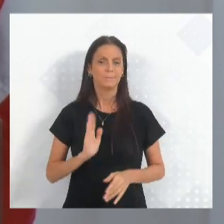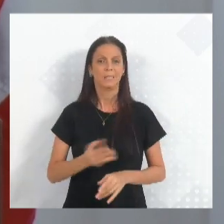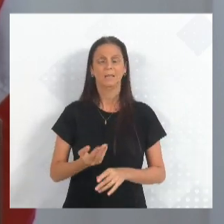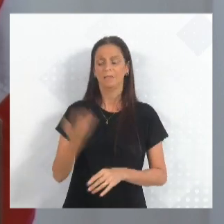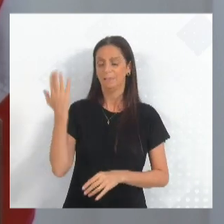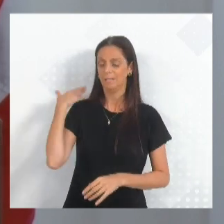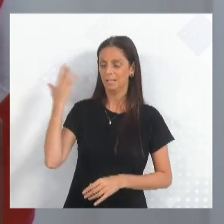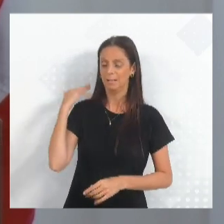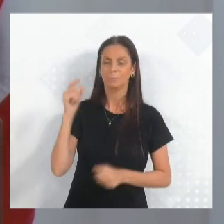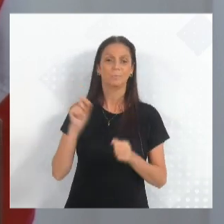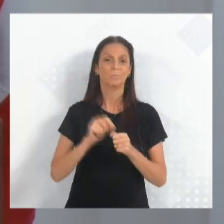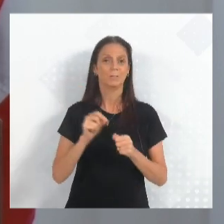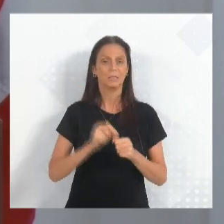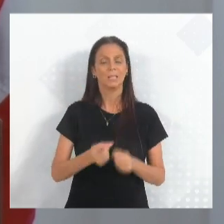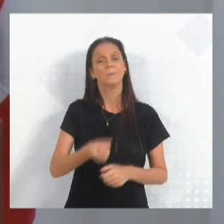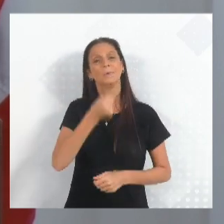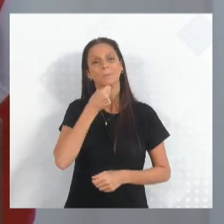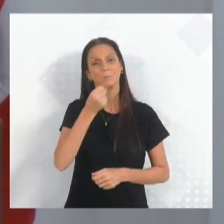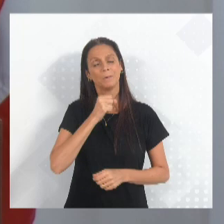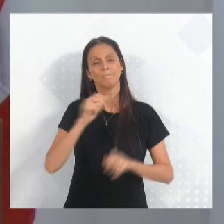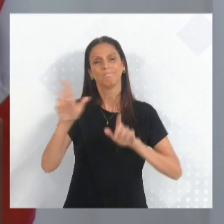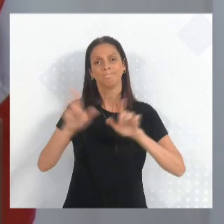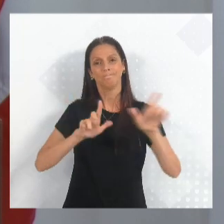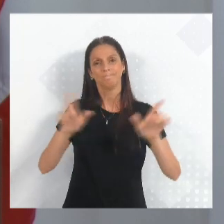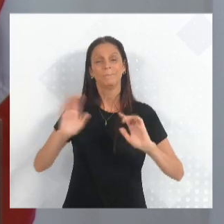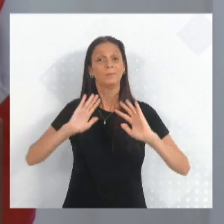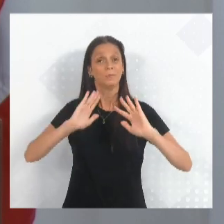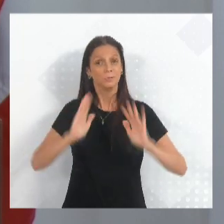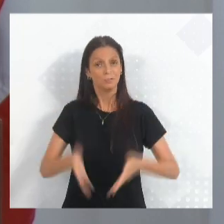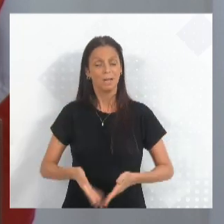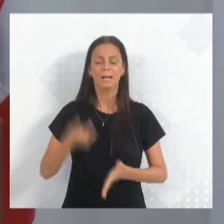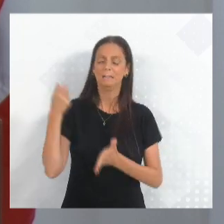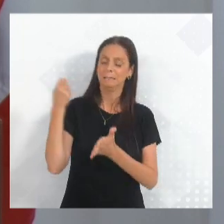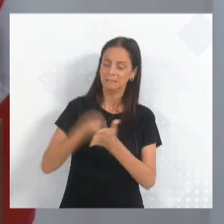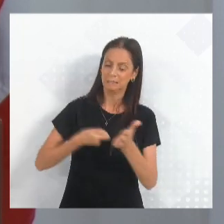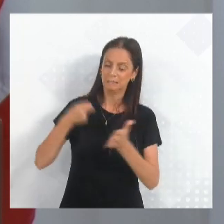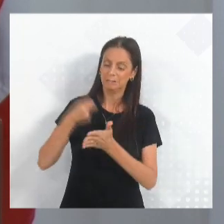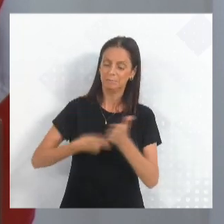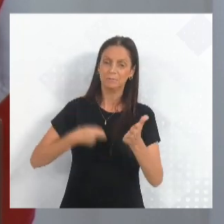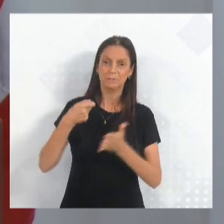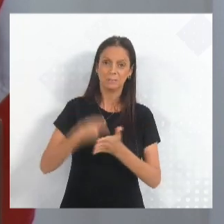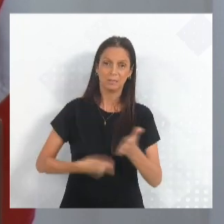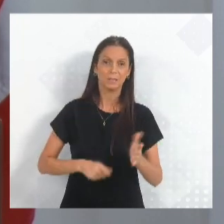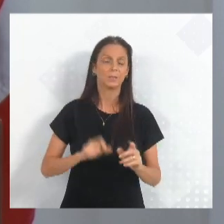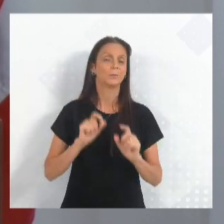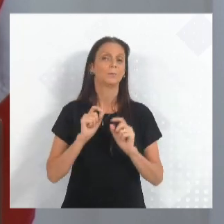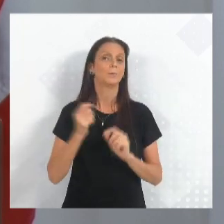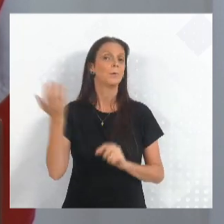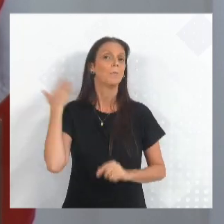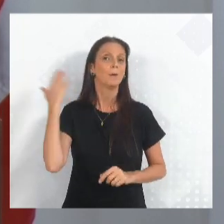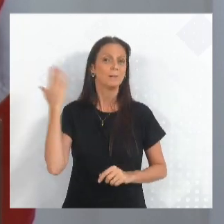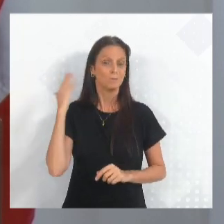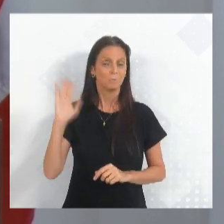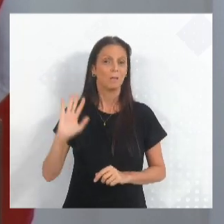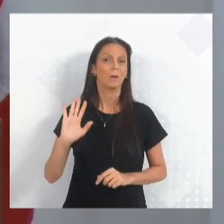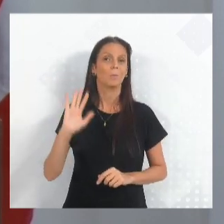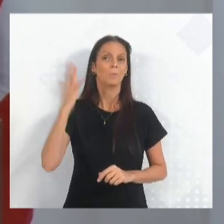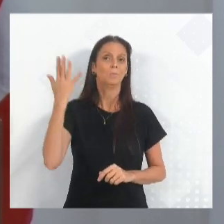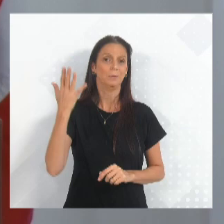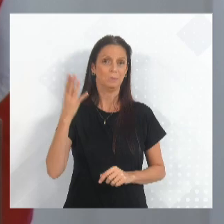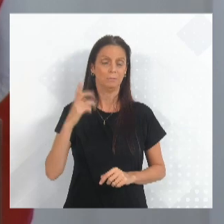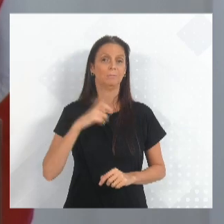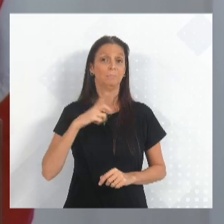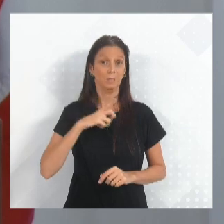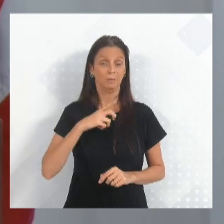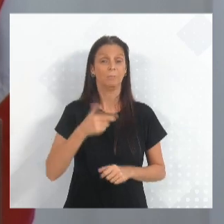atrás uma matéria já reivindicando o dia que aconteceu de uma cobradora ser agredida